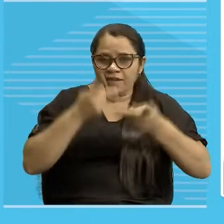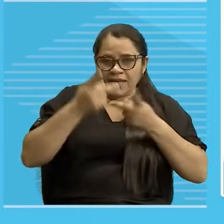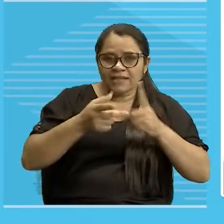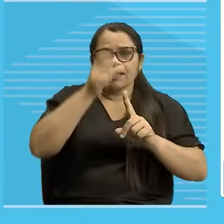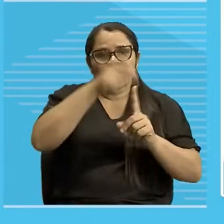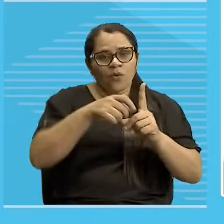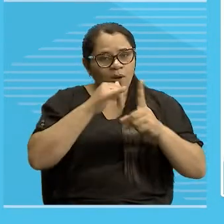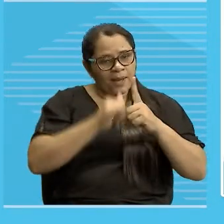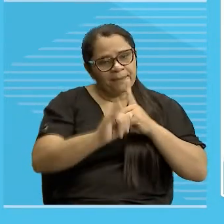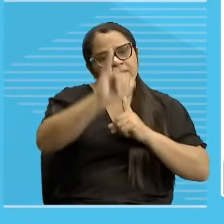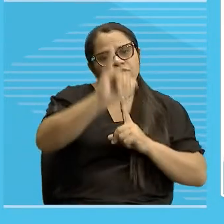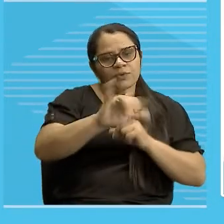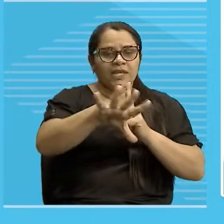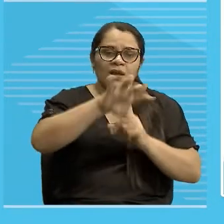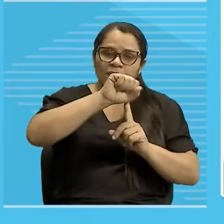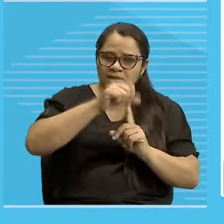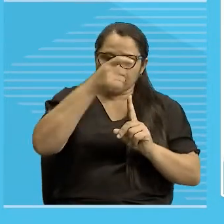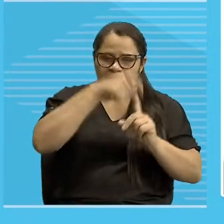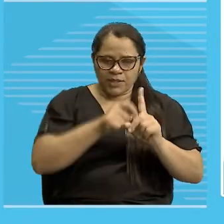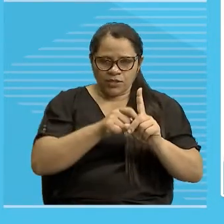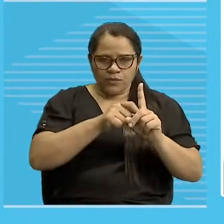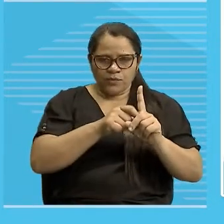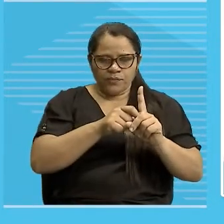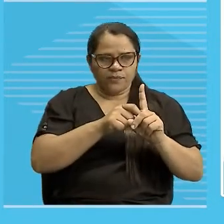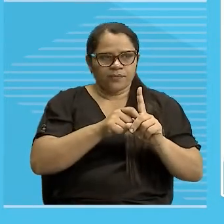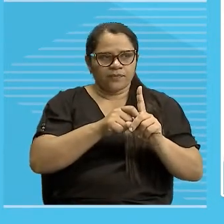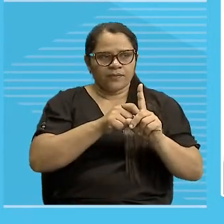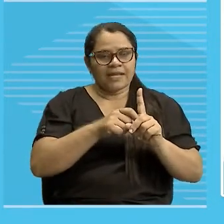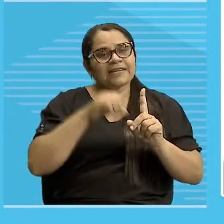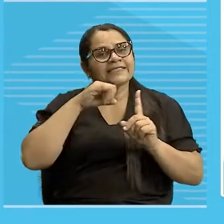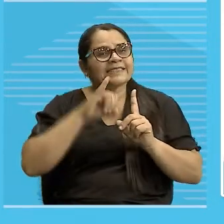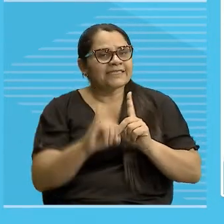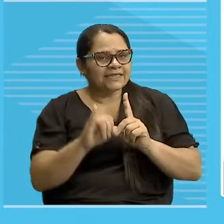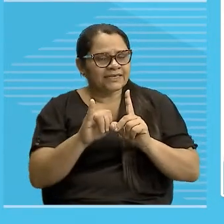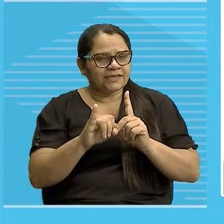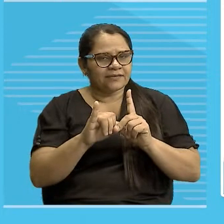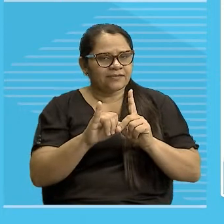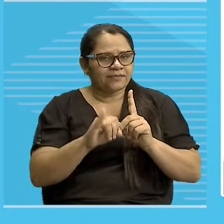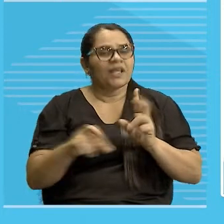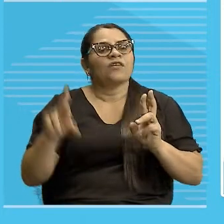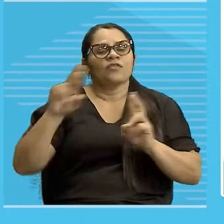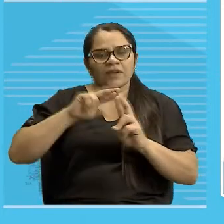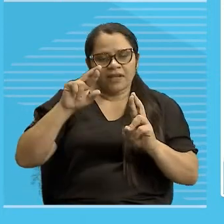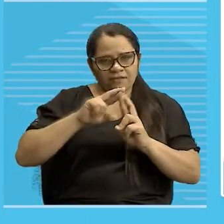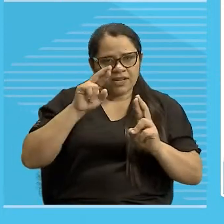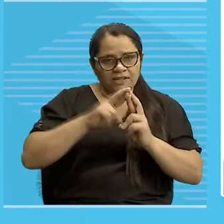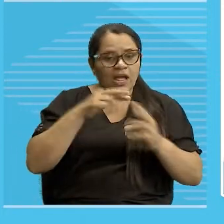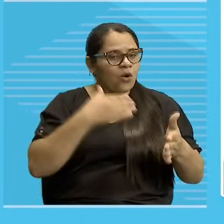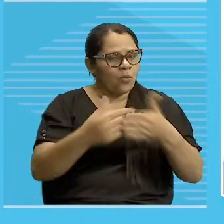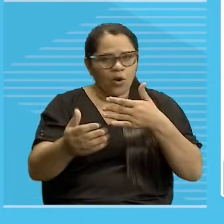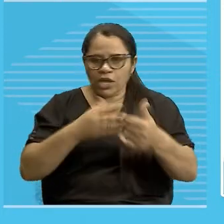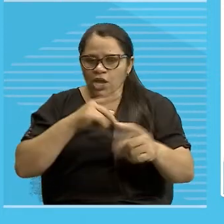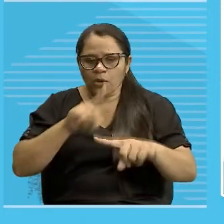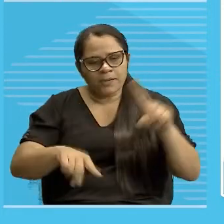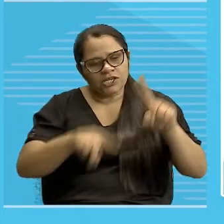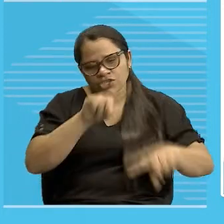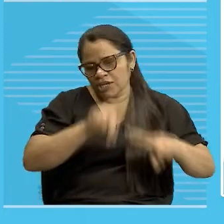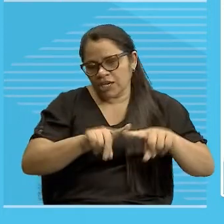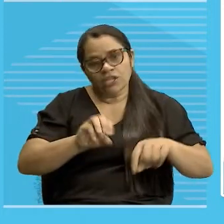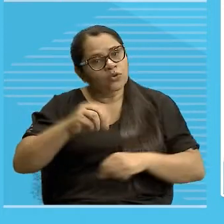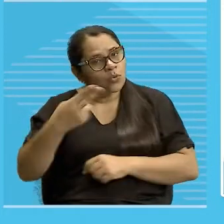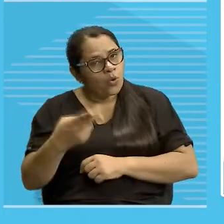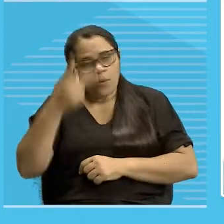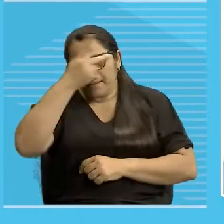quem o emissor conversa, então, se eu for fazer referência a qualquer ser que esteja mais próximo